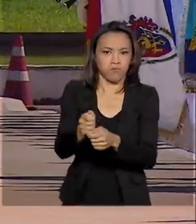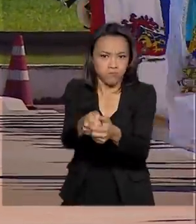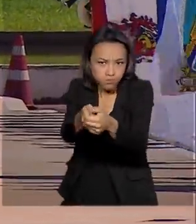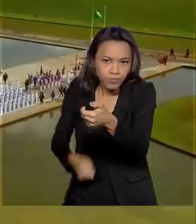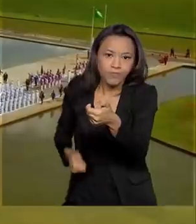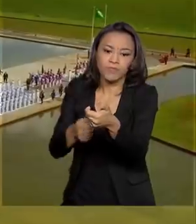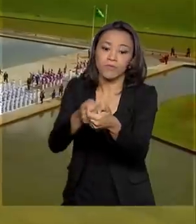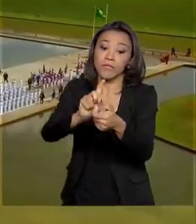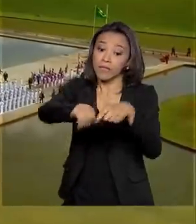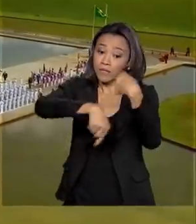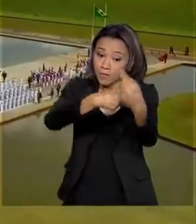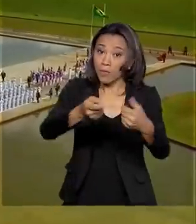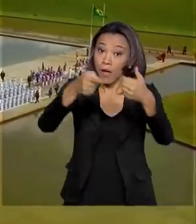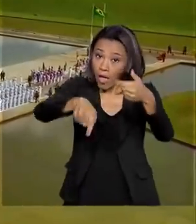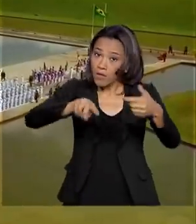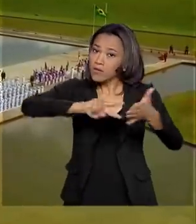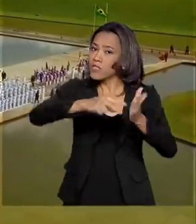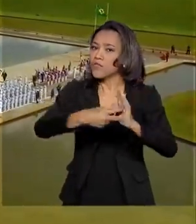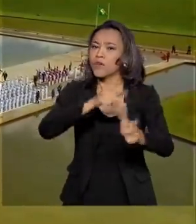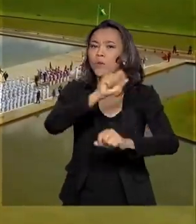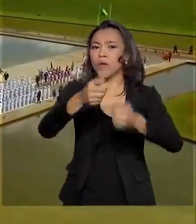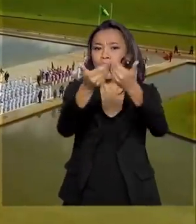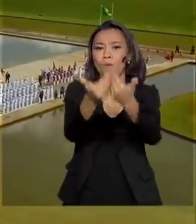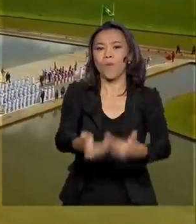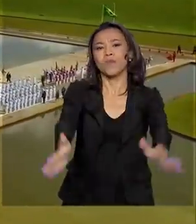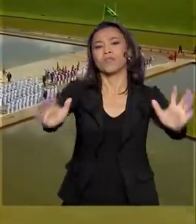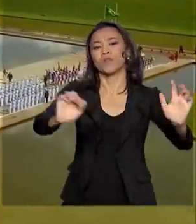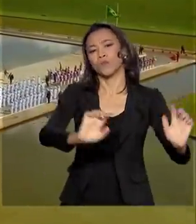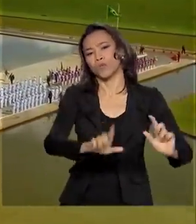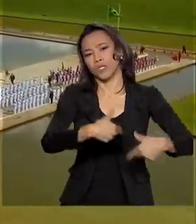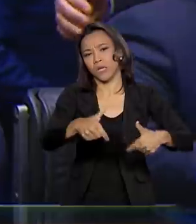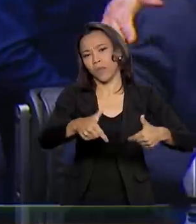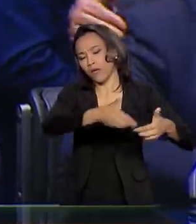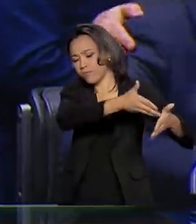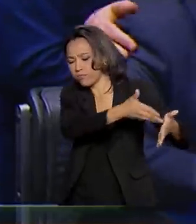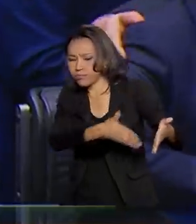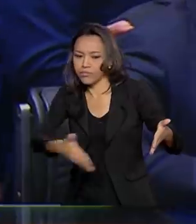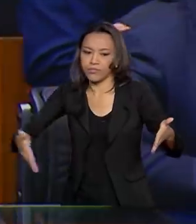marcaram o início dos trabalhos do Poder Legislativo em 2020.